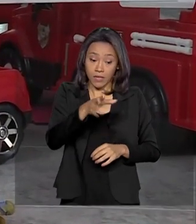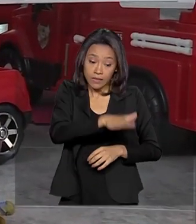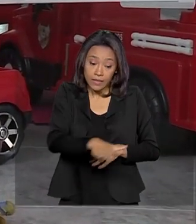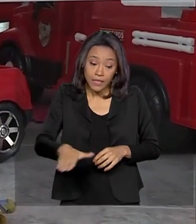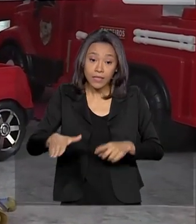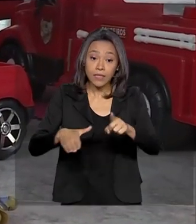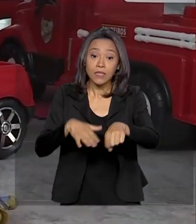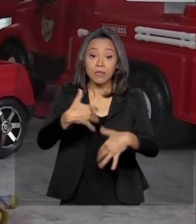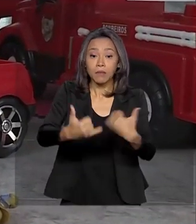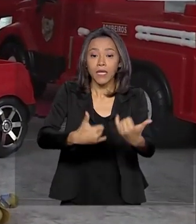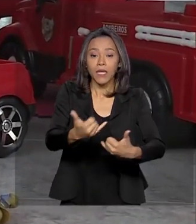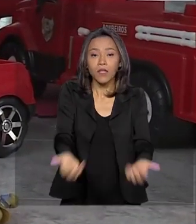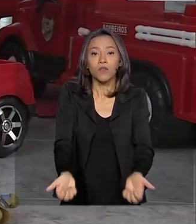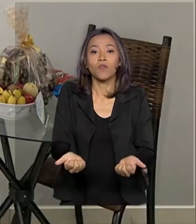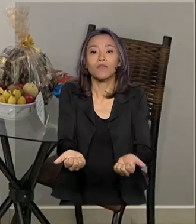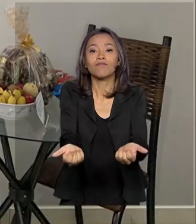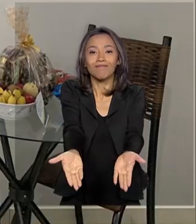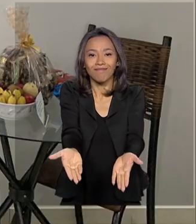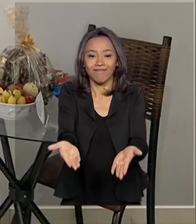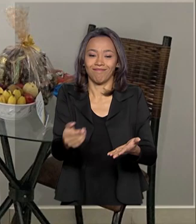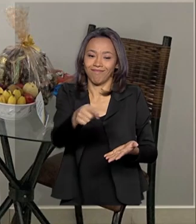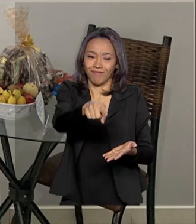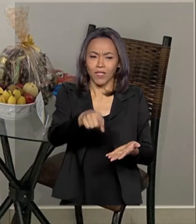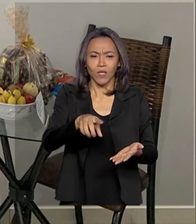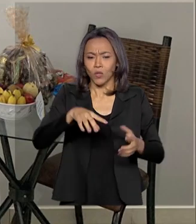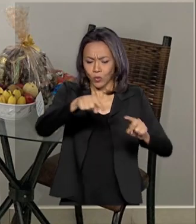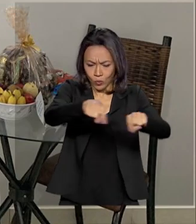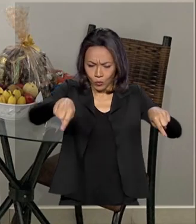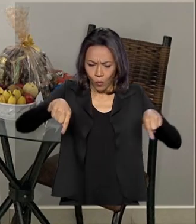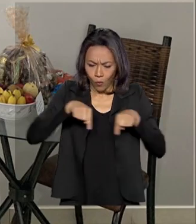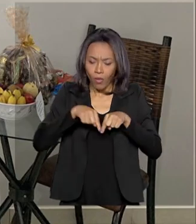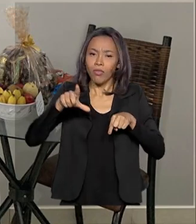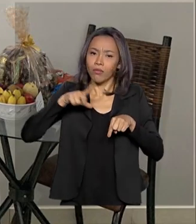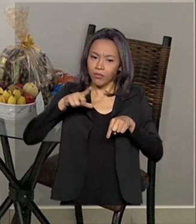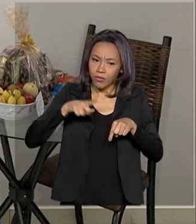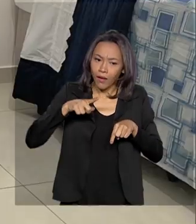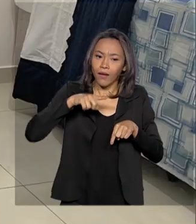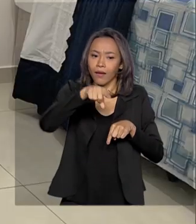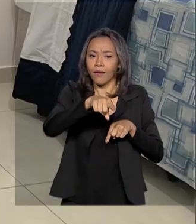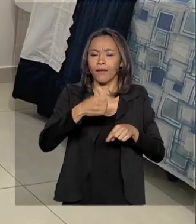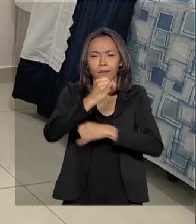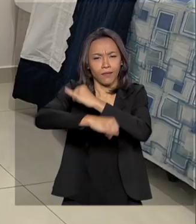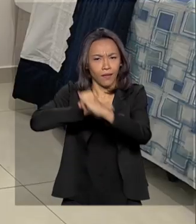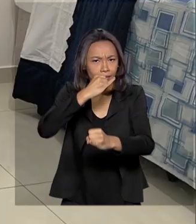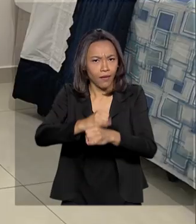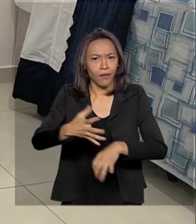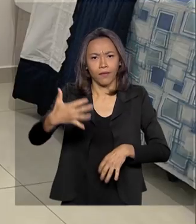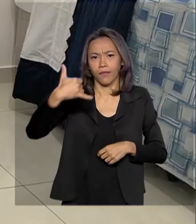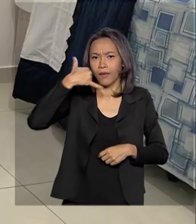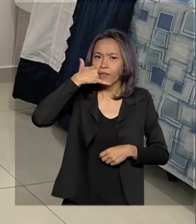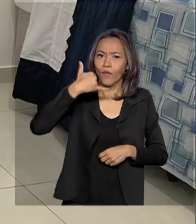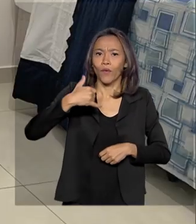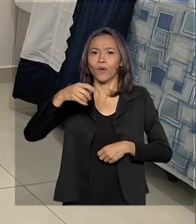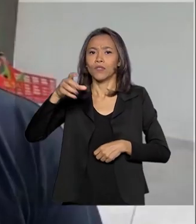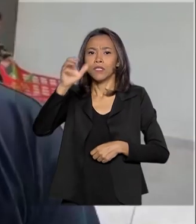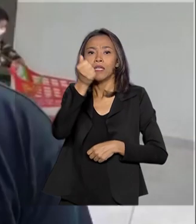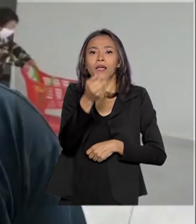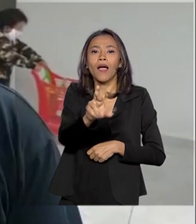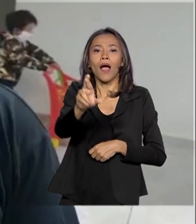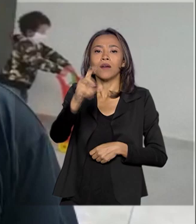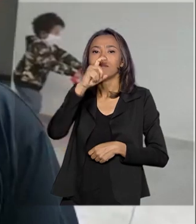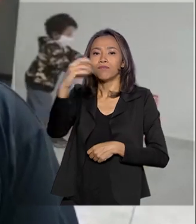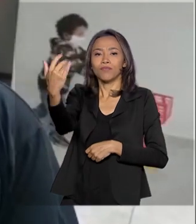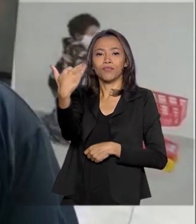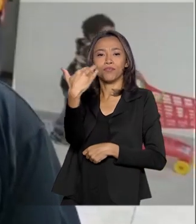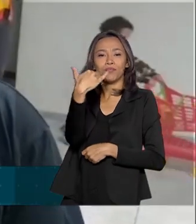brinquedos foram disponibilizados. Todos os quartos contam com TV, internet, telefone e ar-condicionado. O